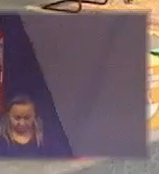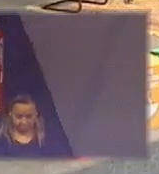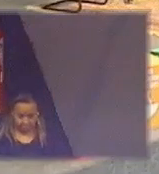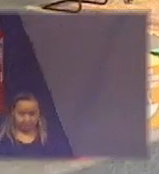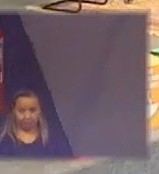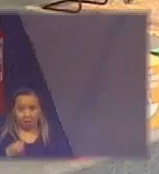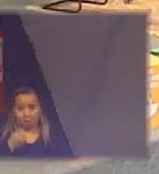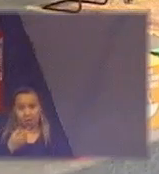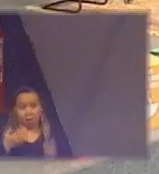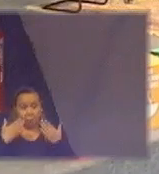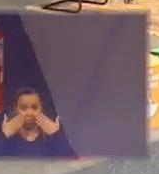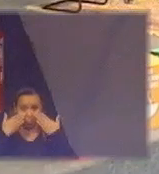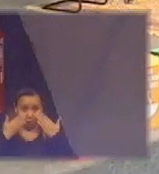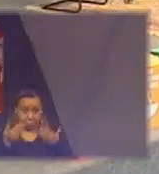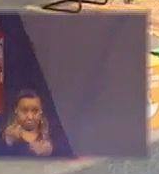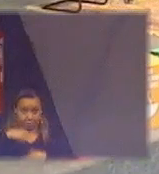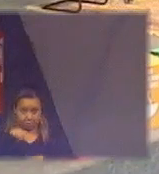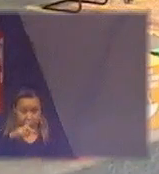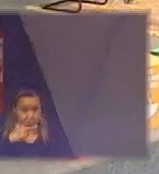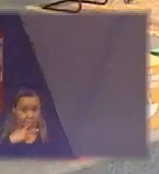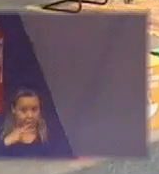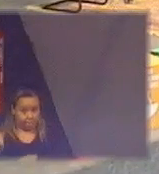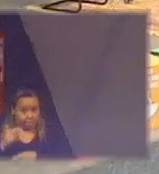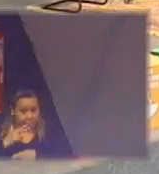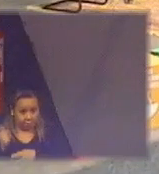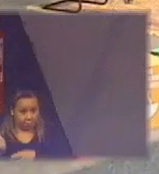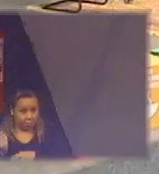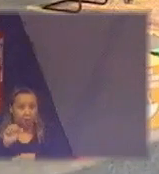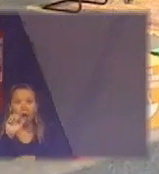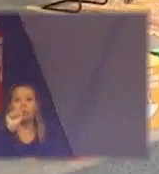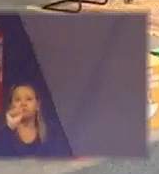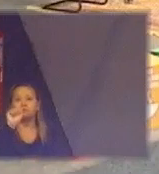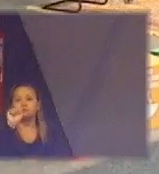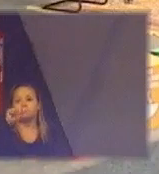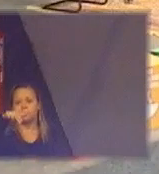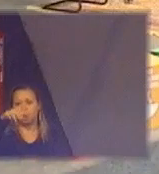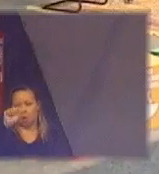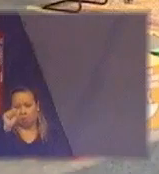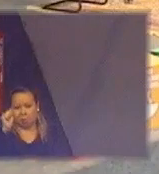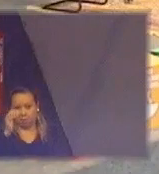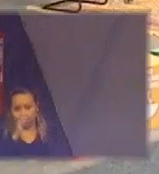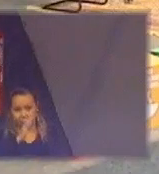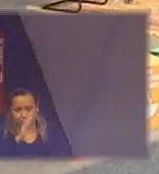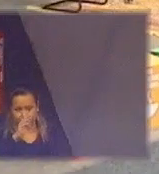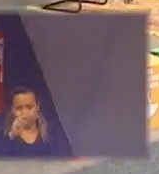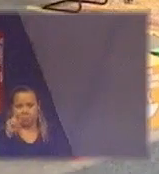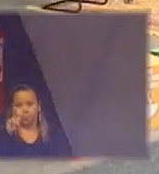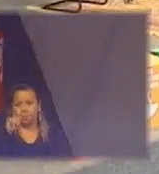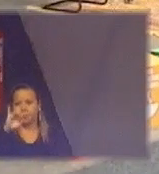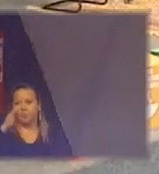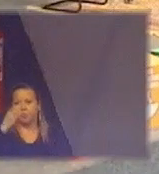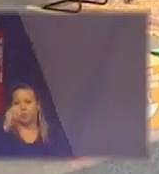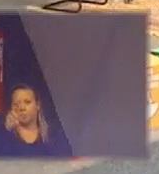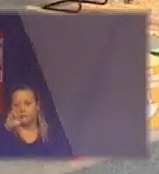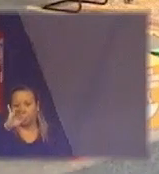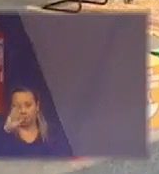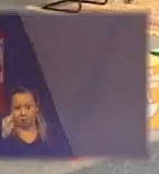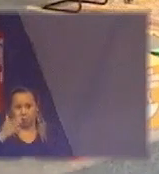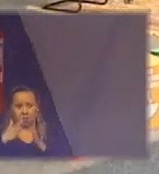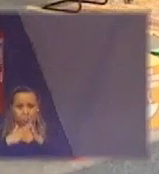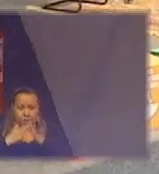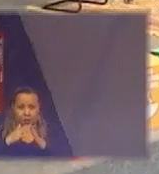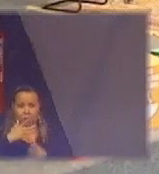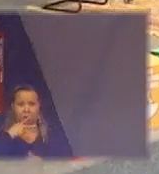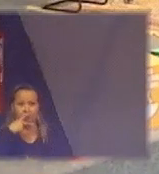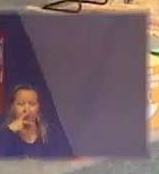eu queria apresentar para vocês a Ana Vitória. Ana Vitória é uma criança de oito anos, ela mora num bairro periférico de São